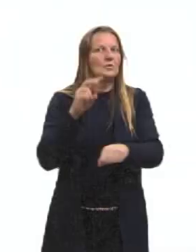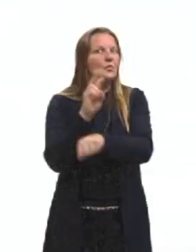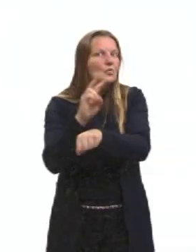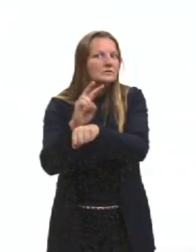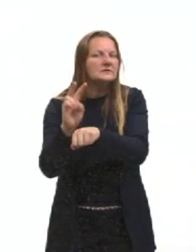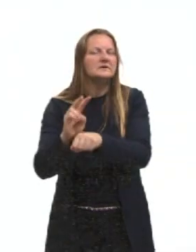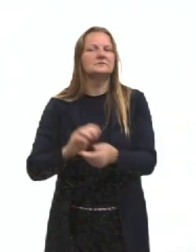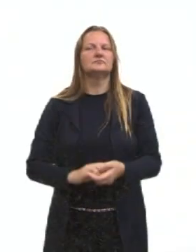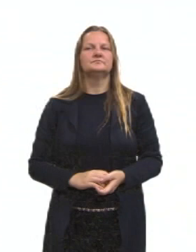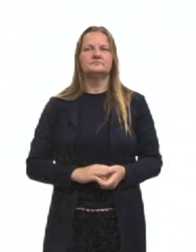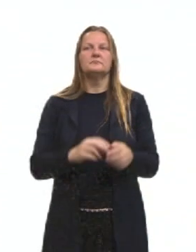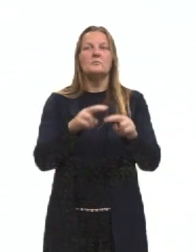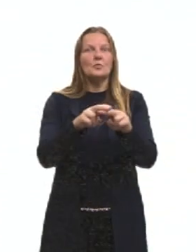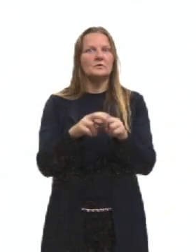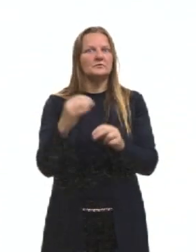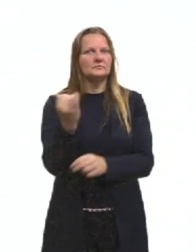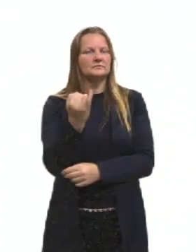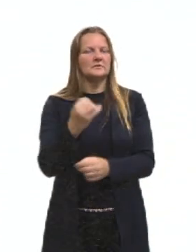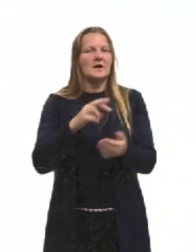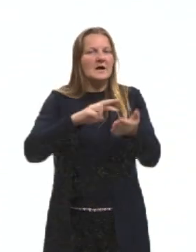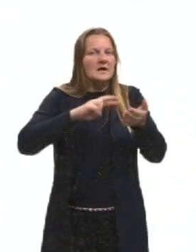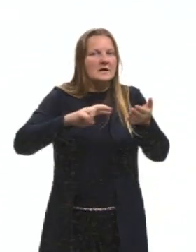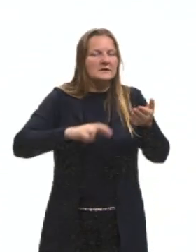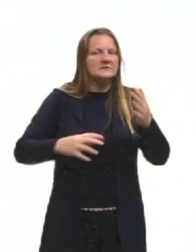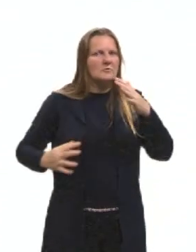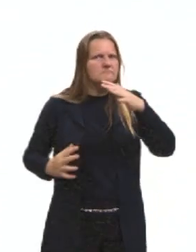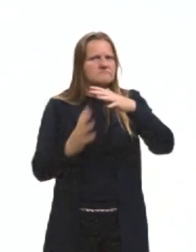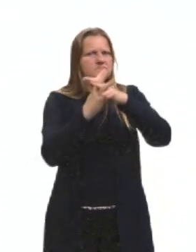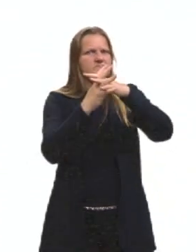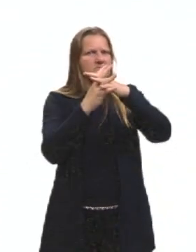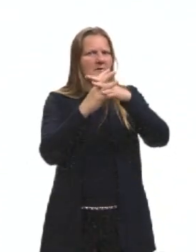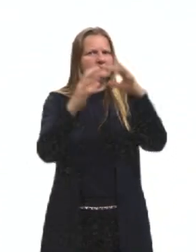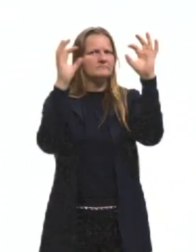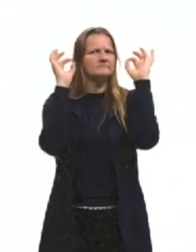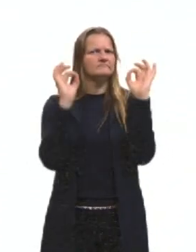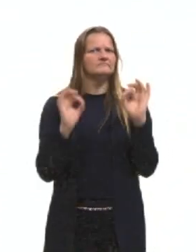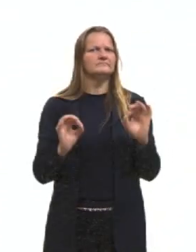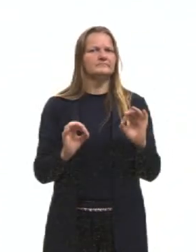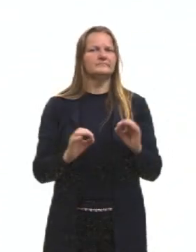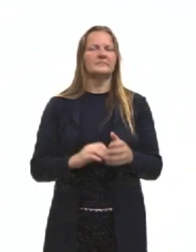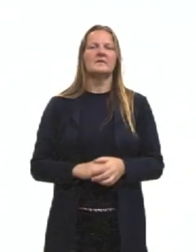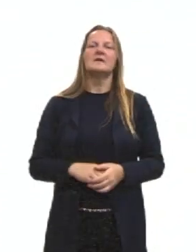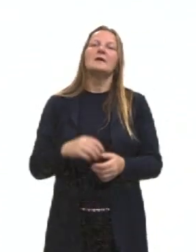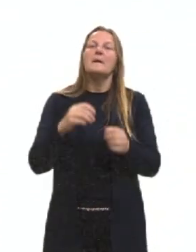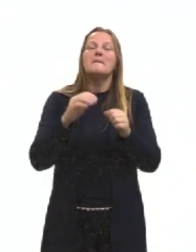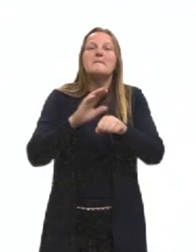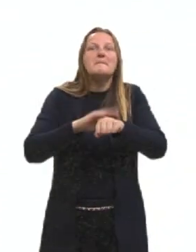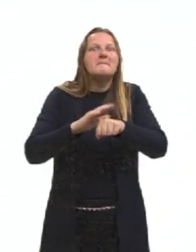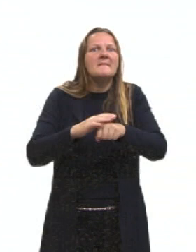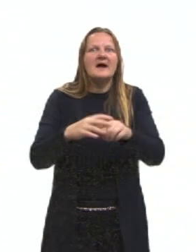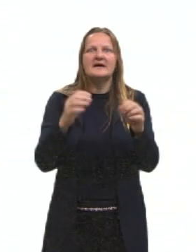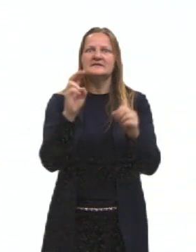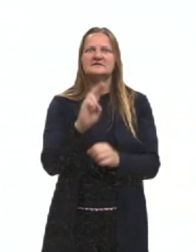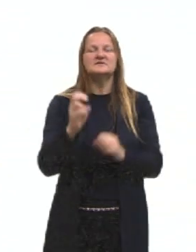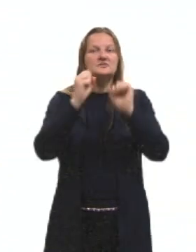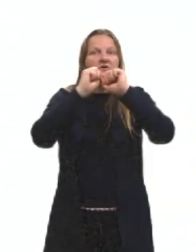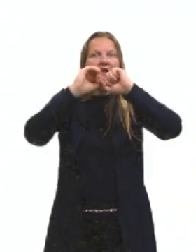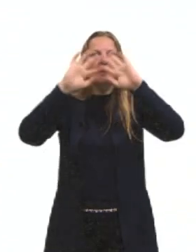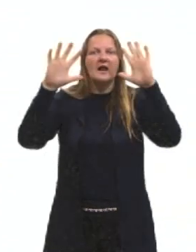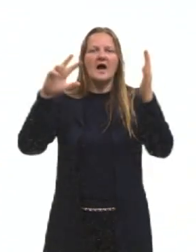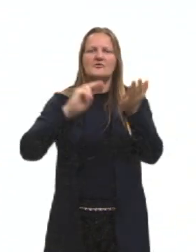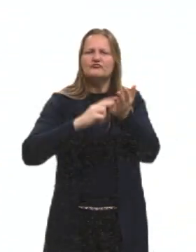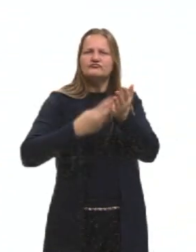com, sendo assim, a redação top, que eu destaquei em vermelho ali para ti, é aquela que tem clareza dos